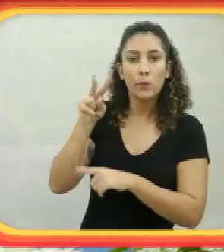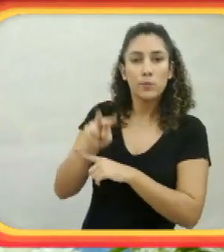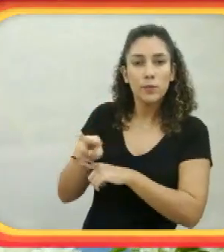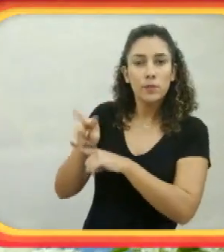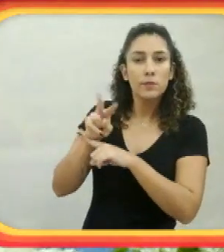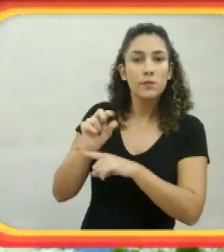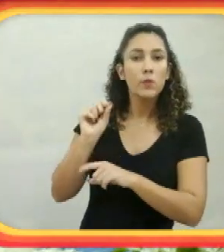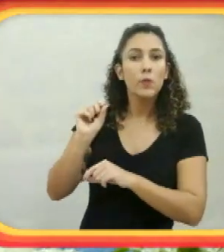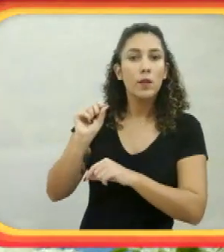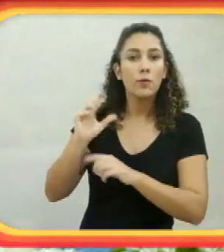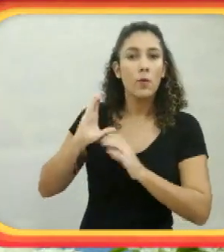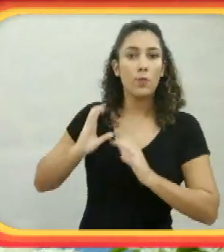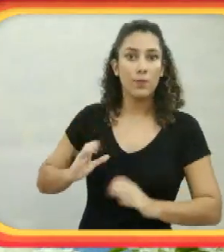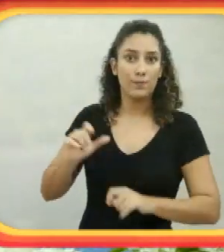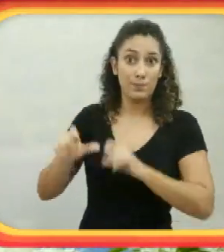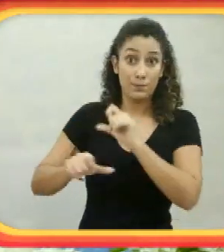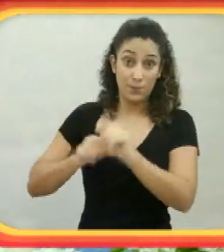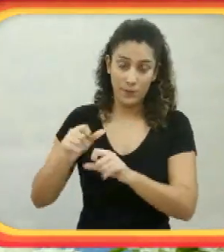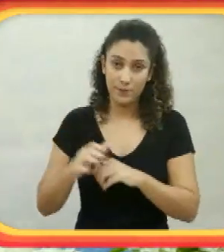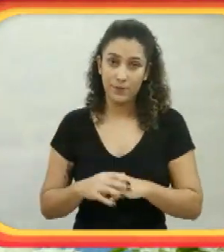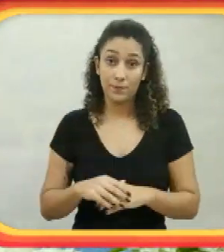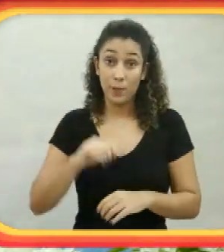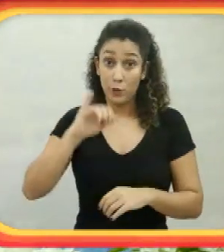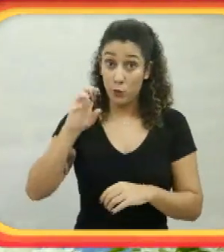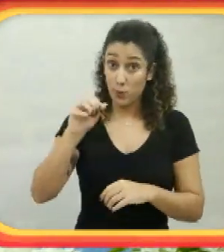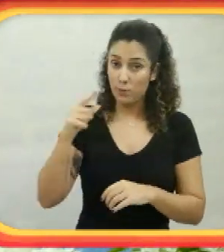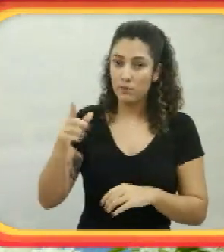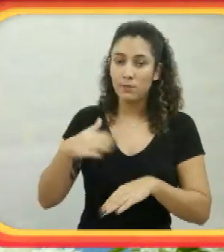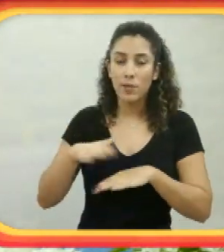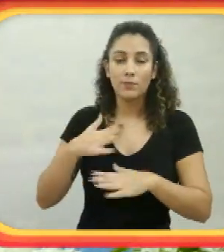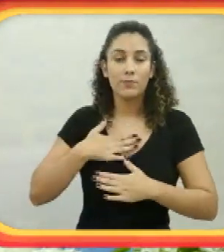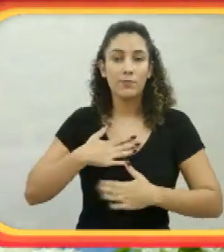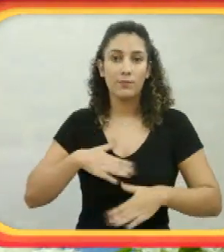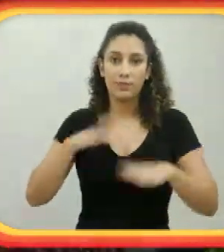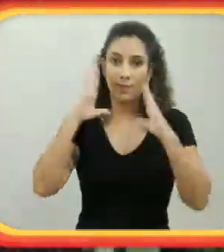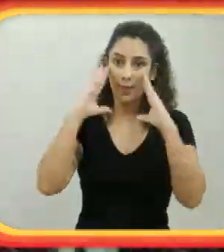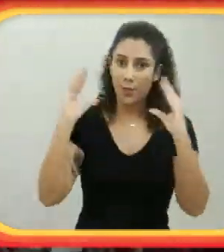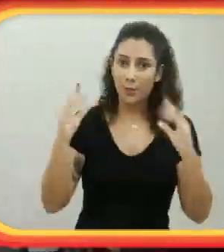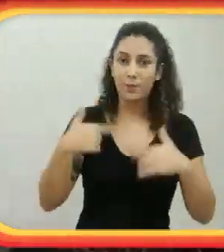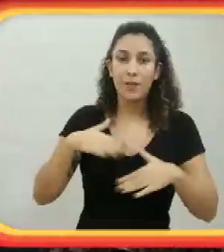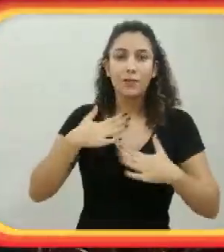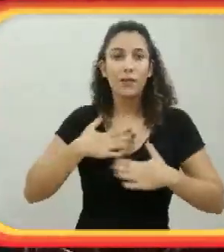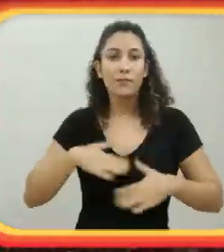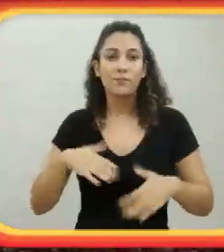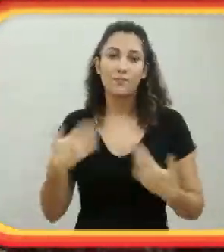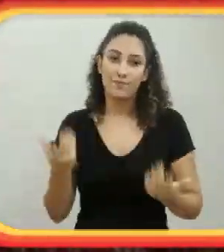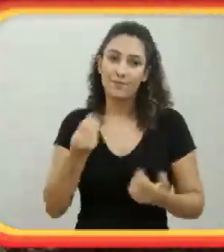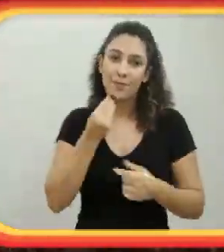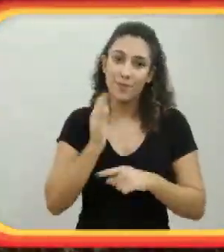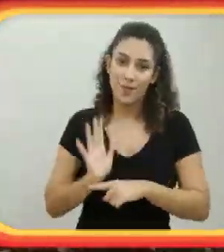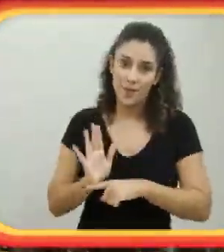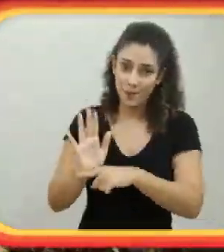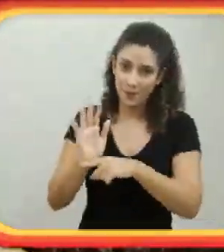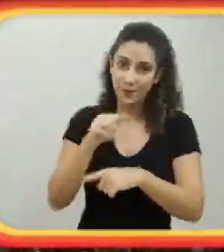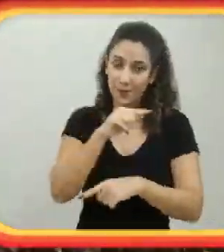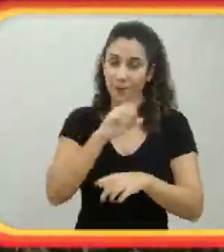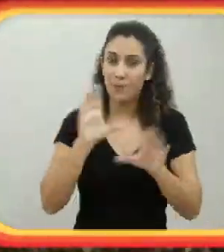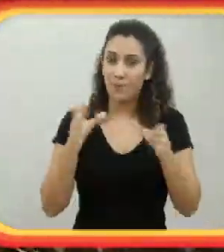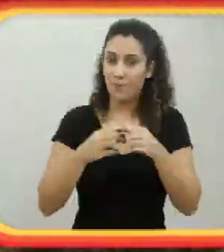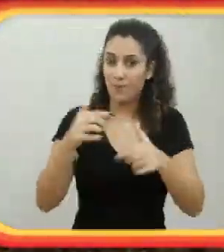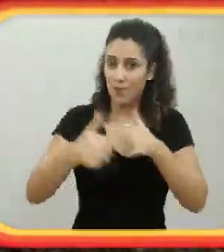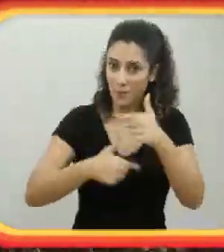eu comecei a observar ganhos na questão comportamental. João Pedro começou a ficar